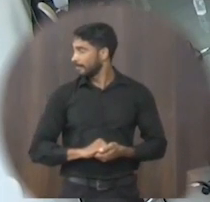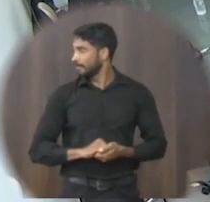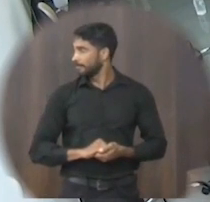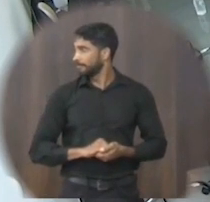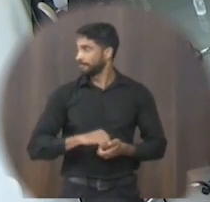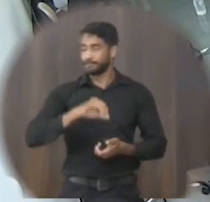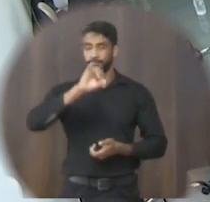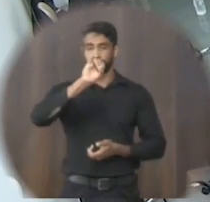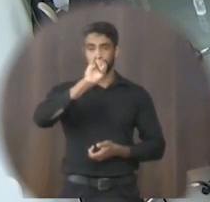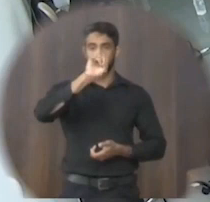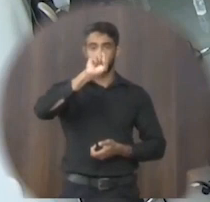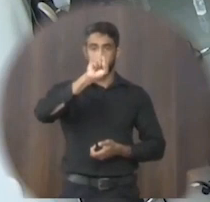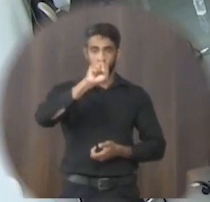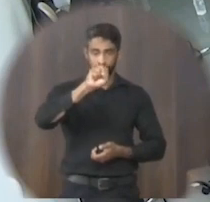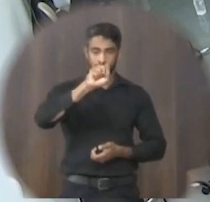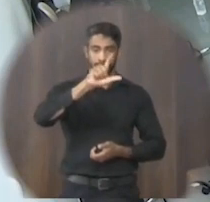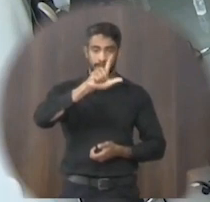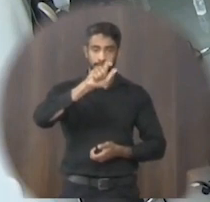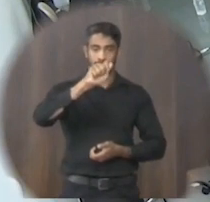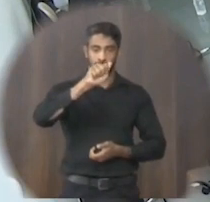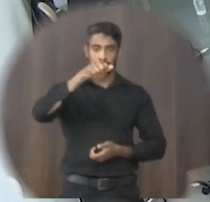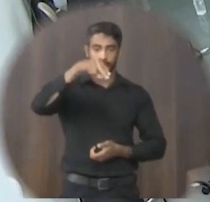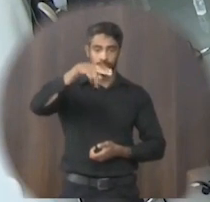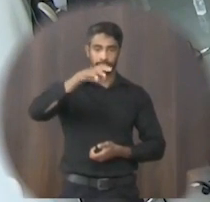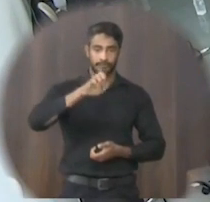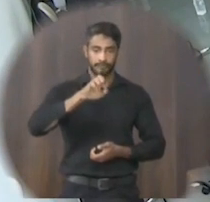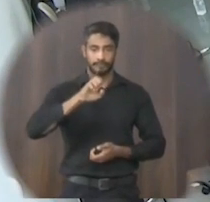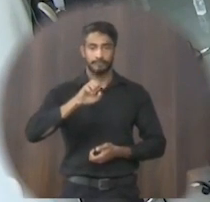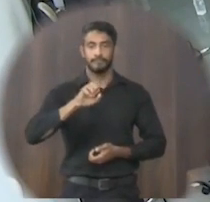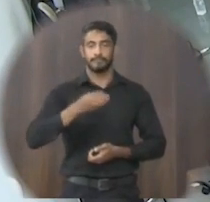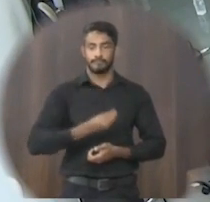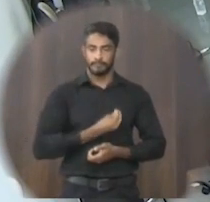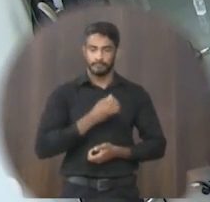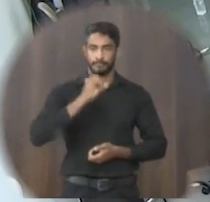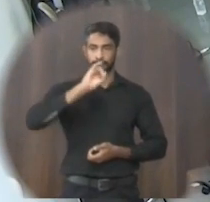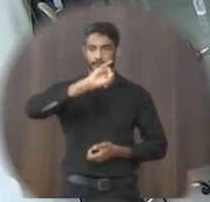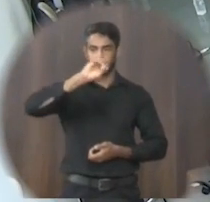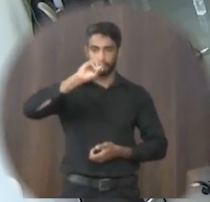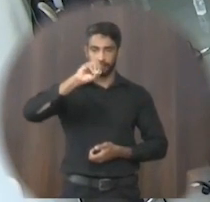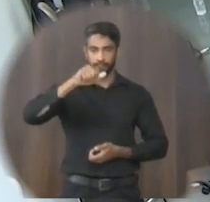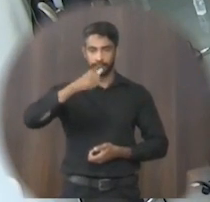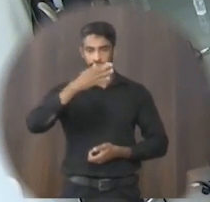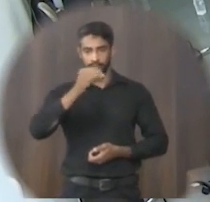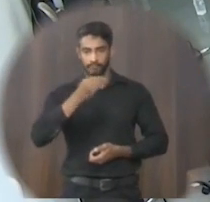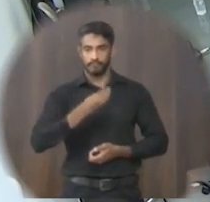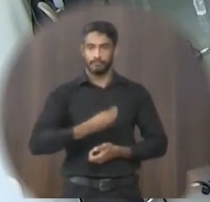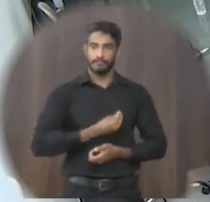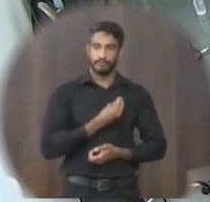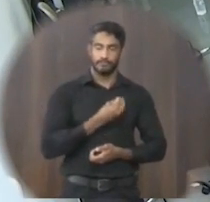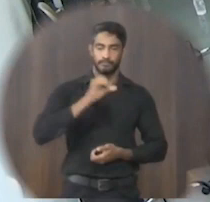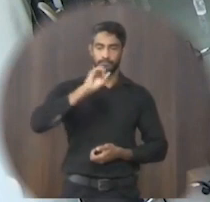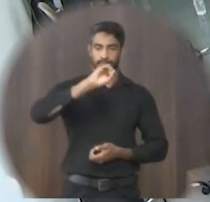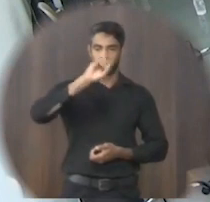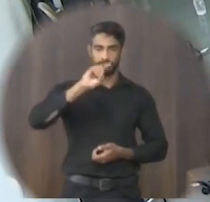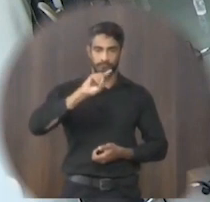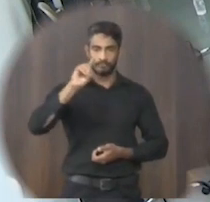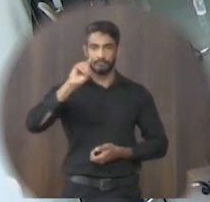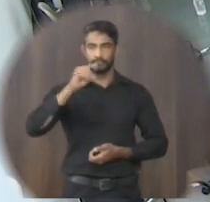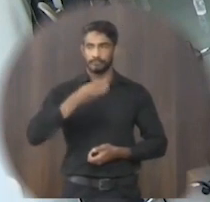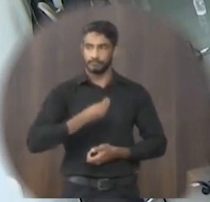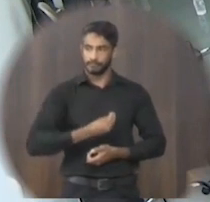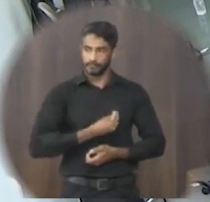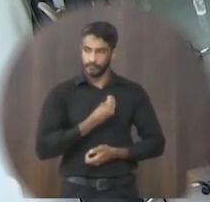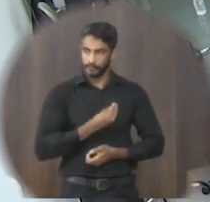Islane da Silva Pedro presente João Pereira da Silva José Tassísio Mendes